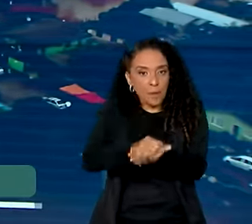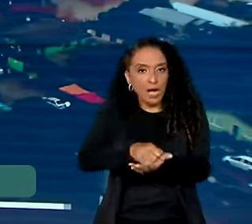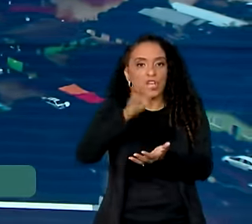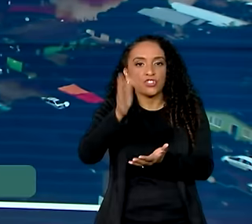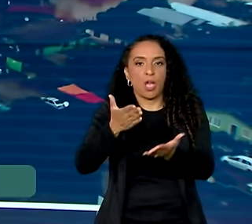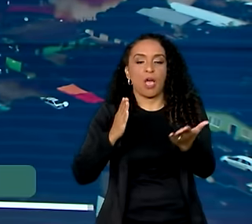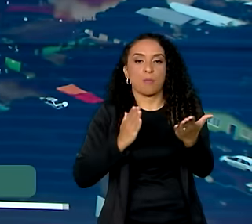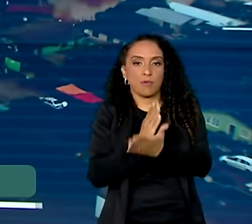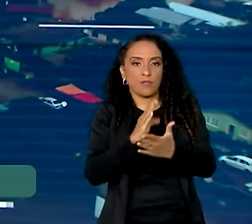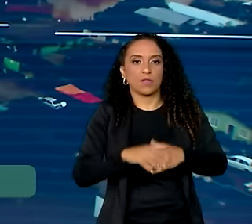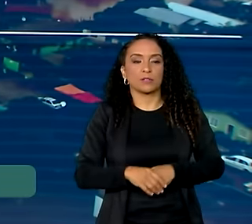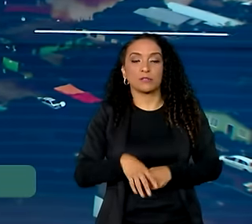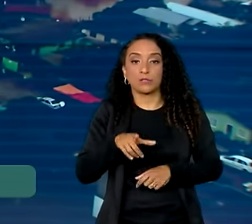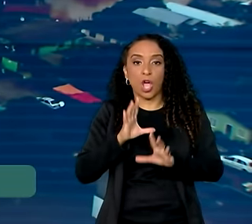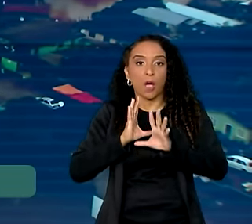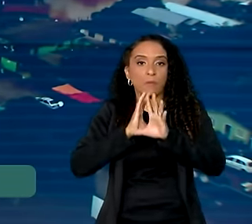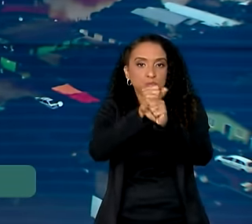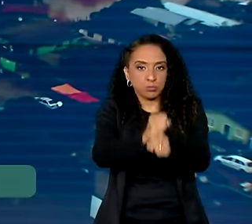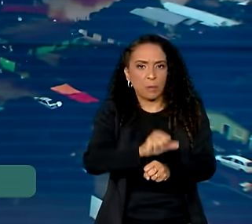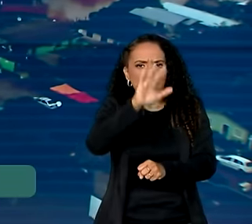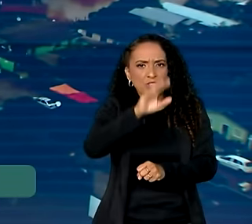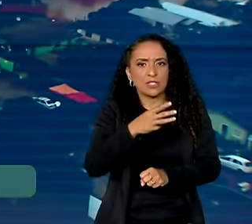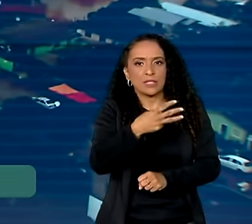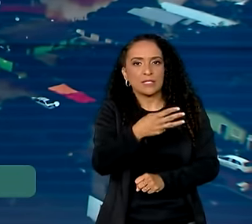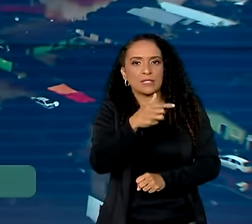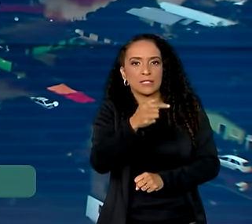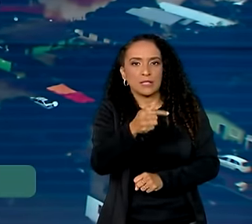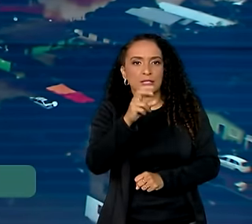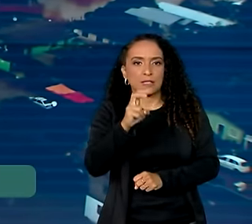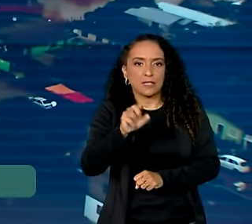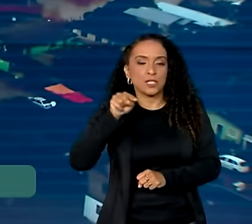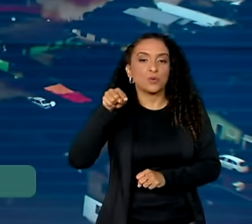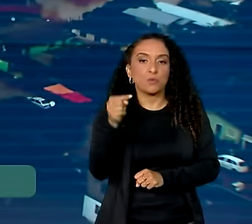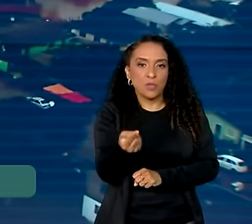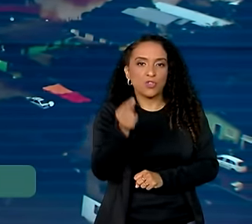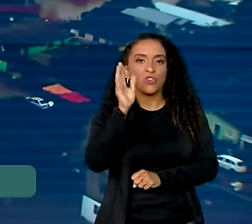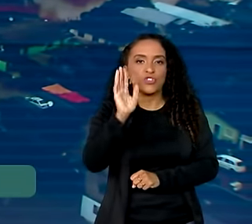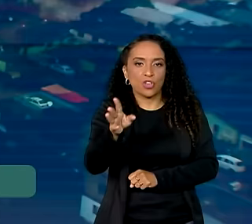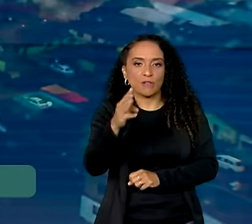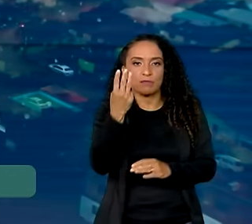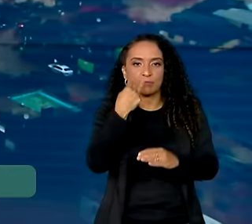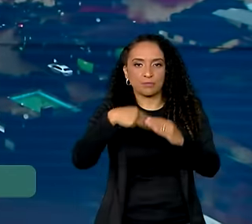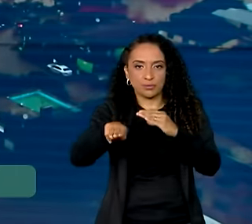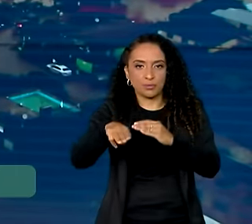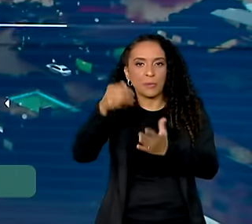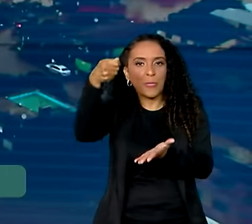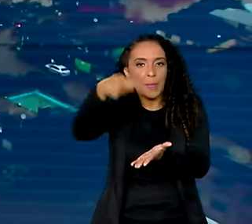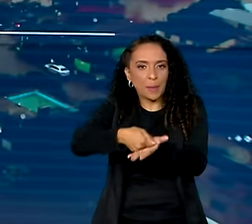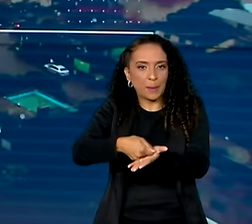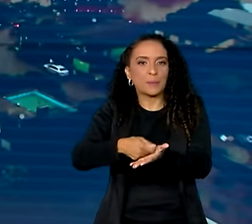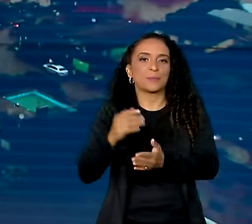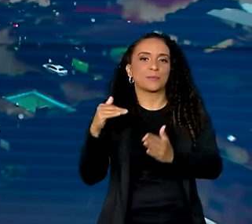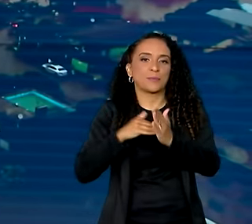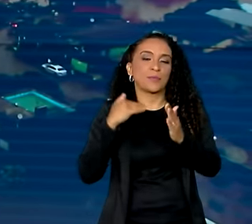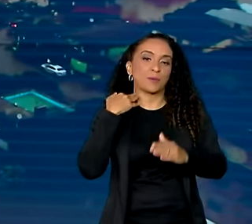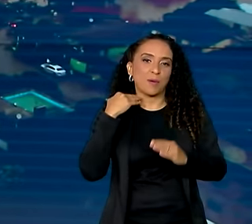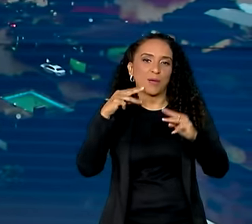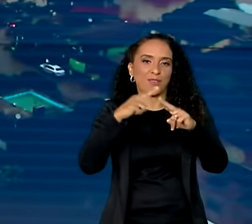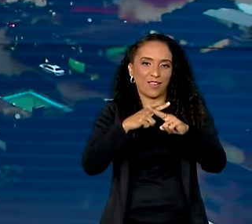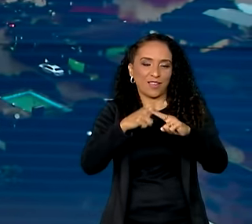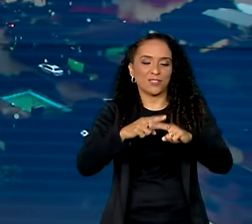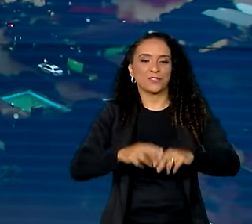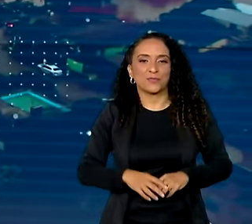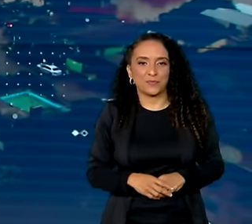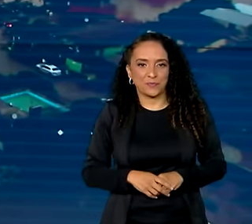foram aprovados. Desse total, mais de 375.000 já foram enviados para pagamento na